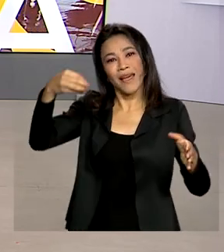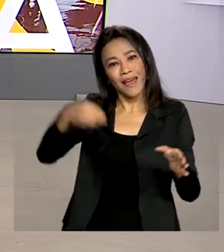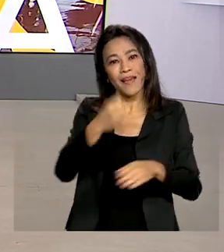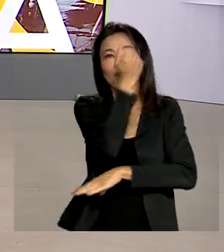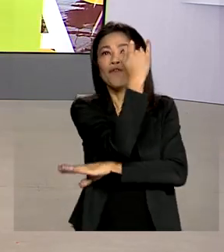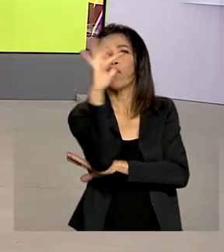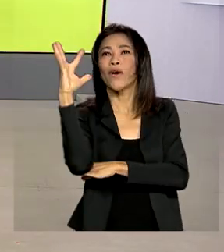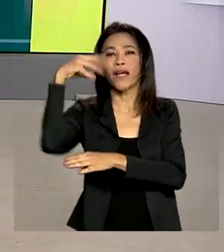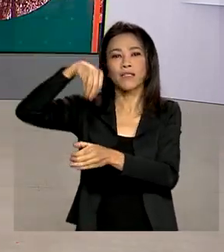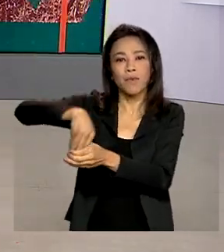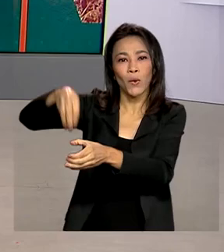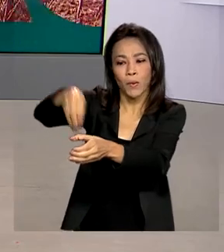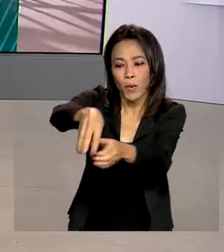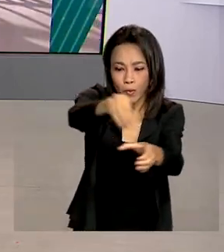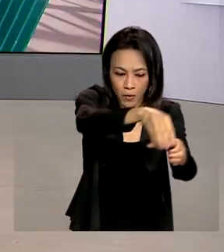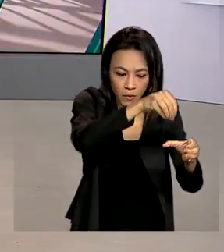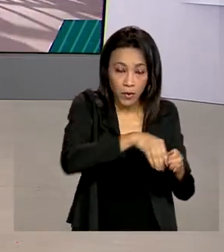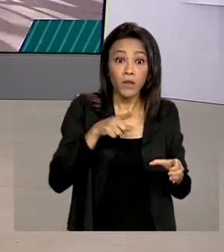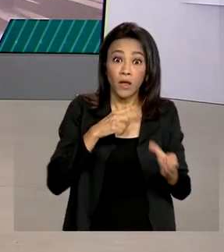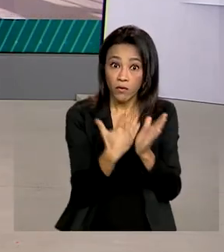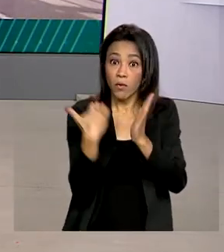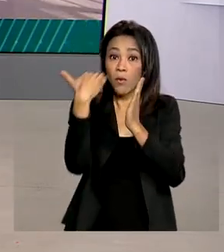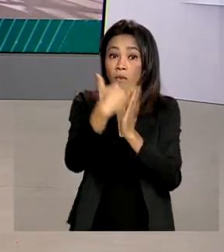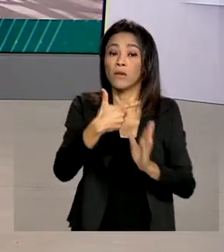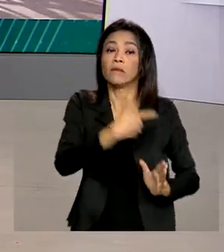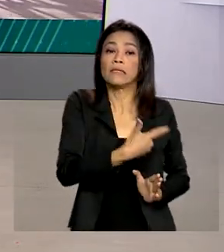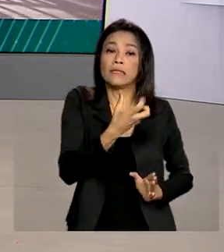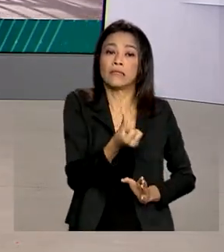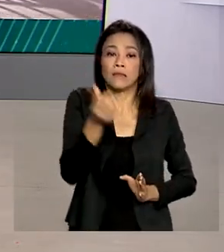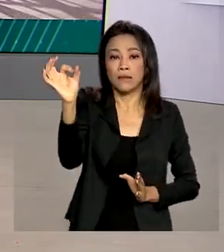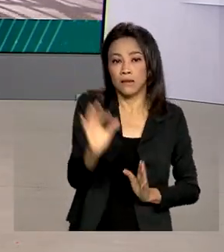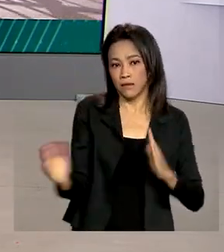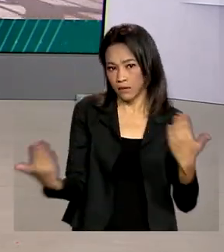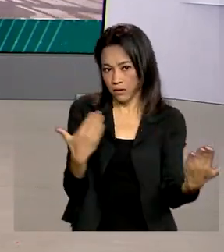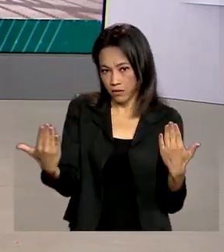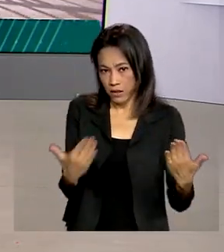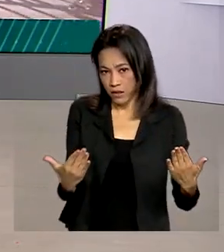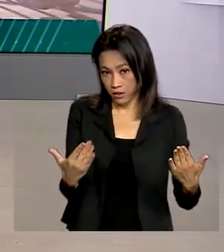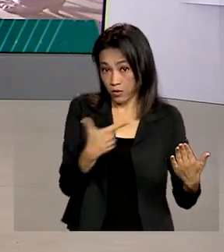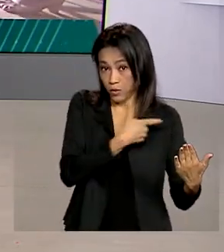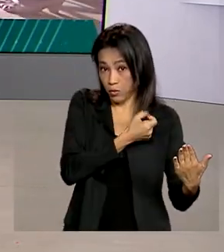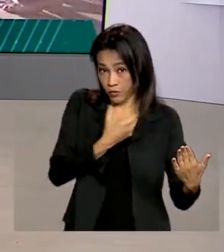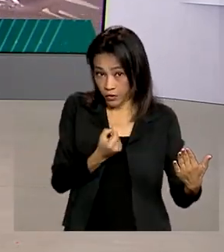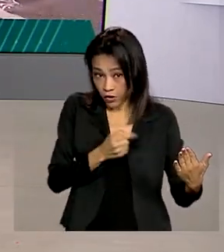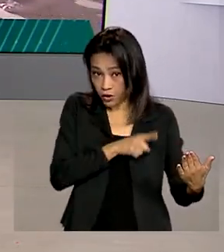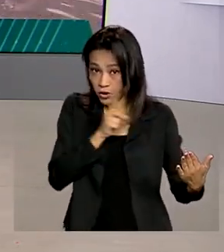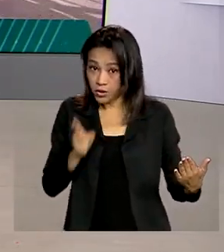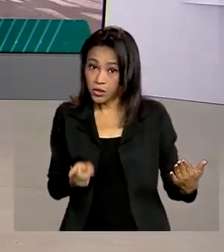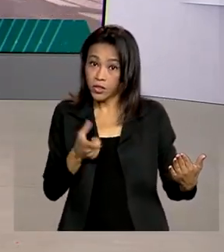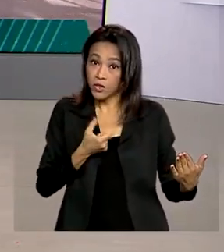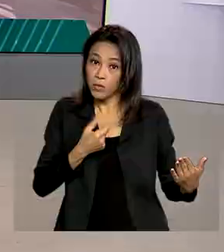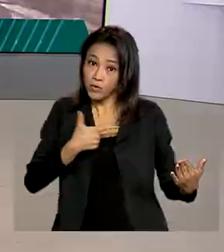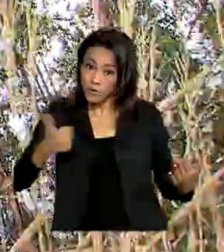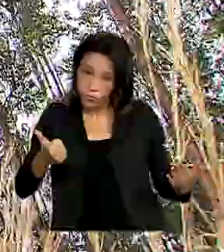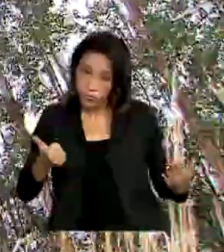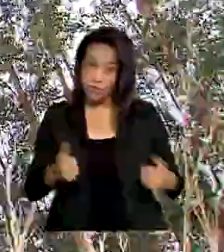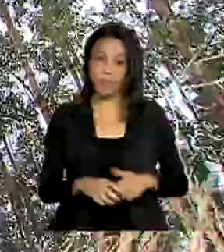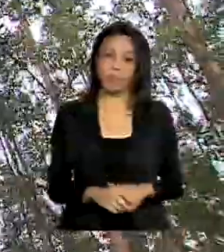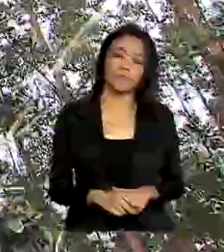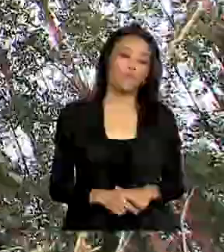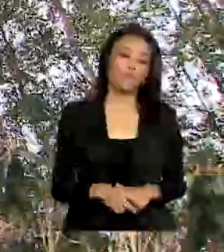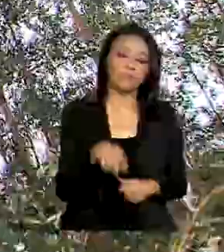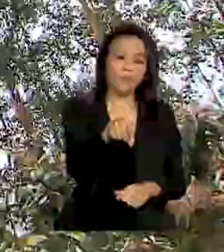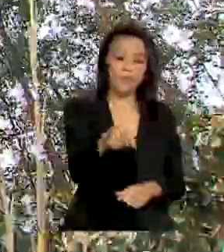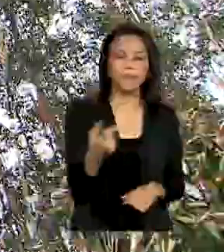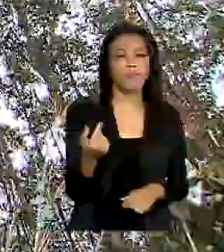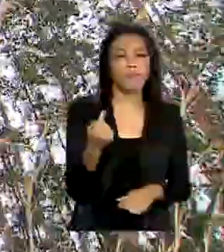que tiveram um aumento de 26% na comparação entre 2020 e 2021. Há